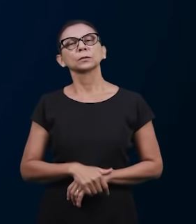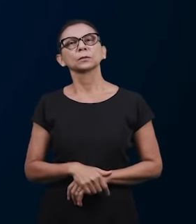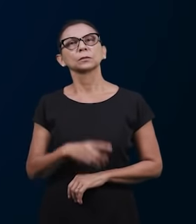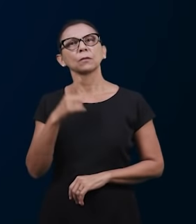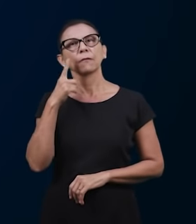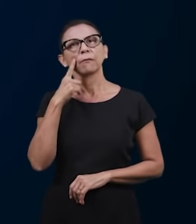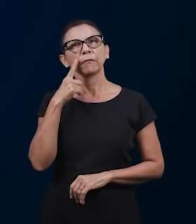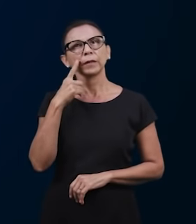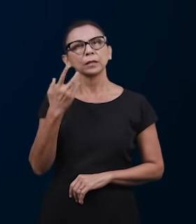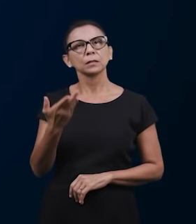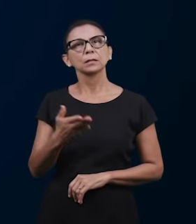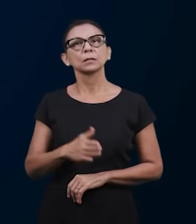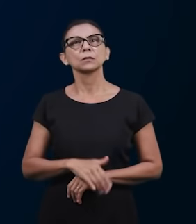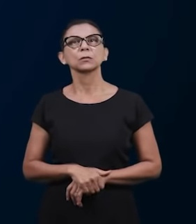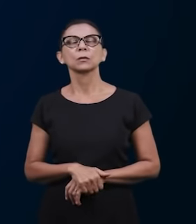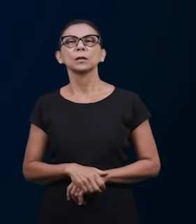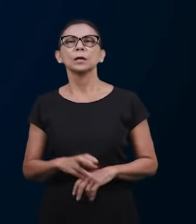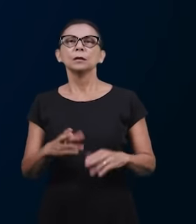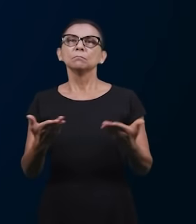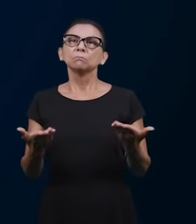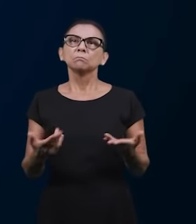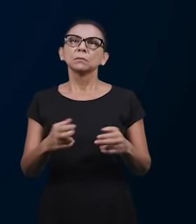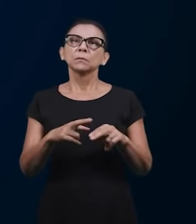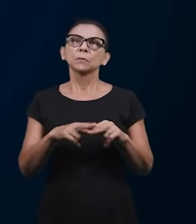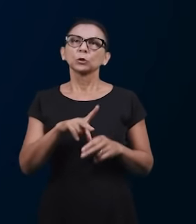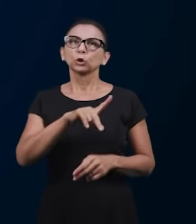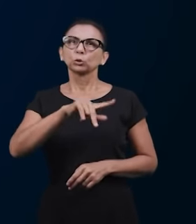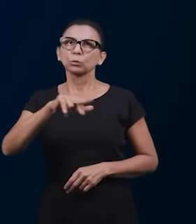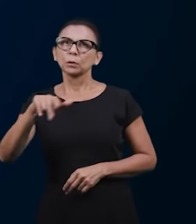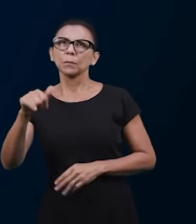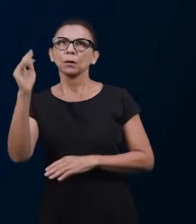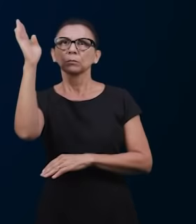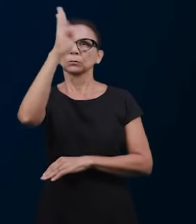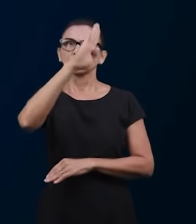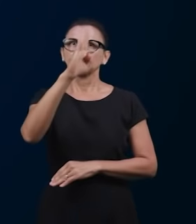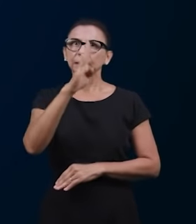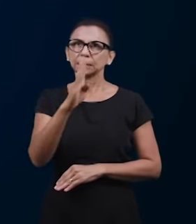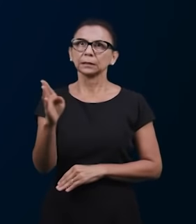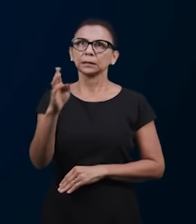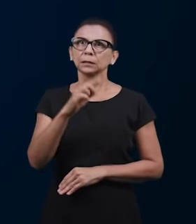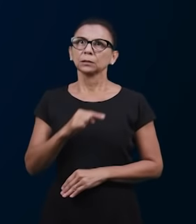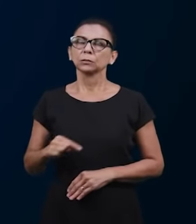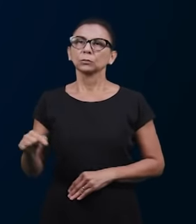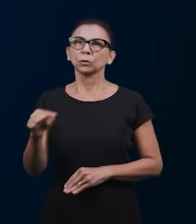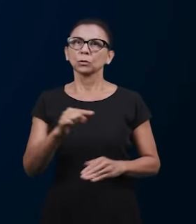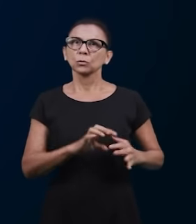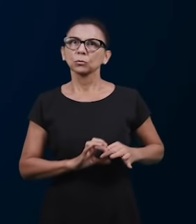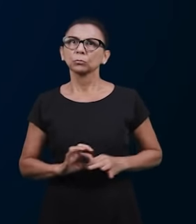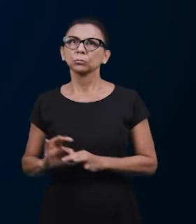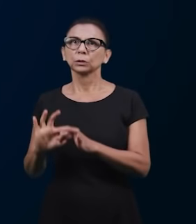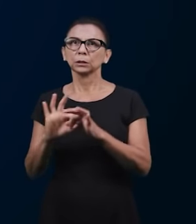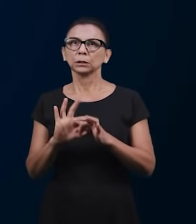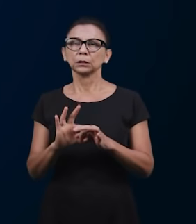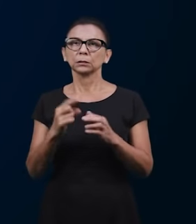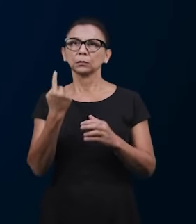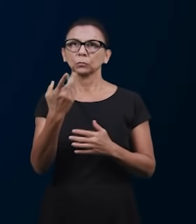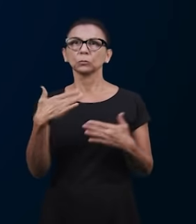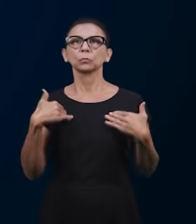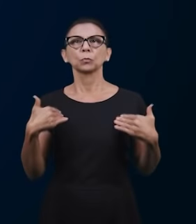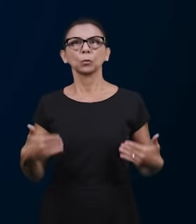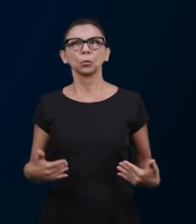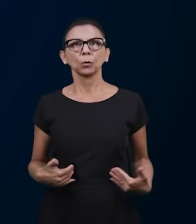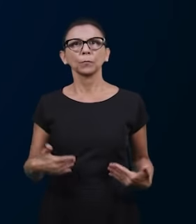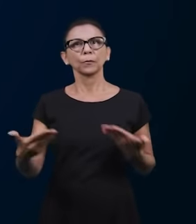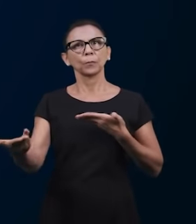assistência, e através dos irmãos que estão no Brasil, como hemos funcionado em Cuerpo, para poder, então,